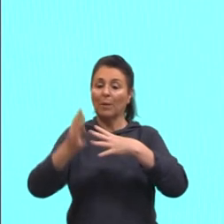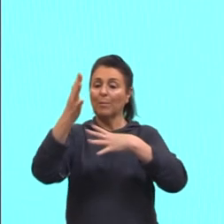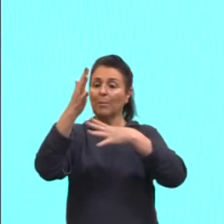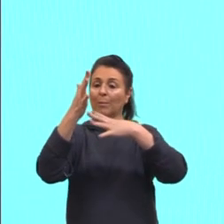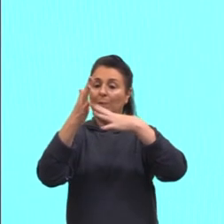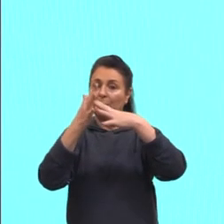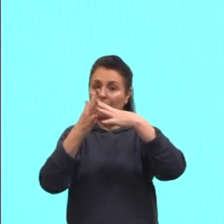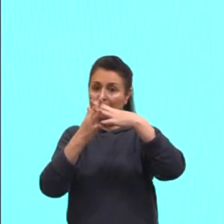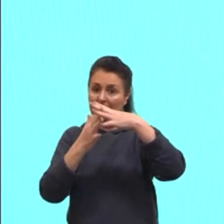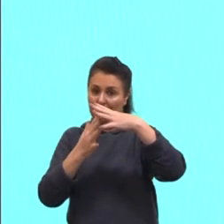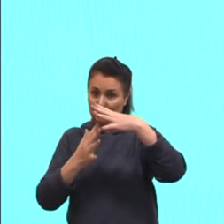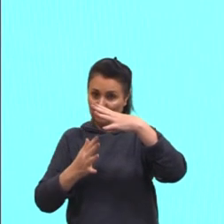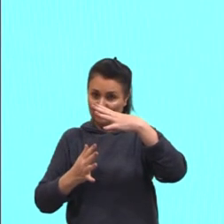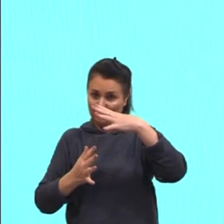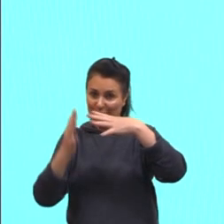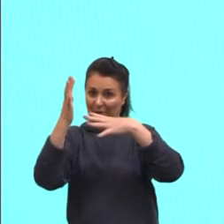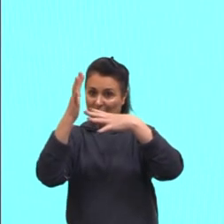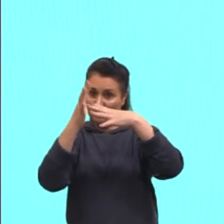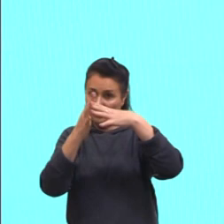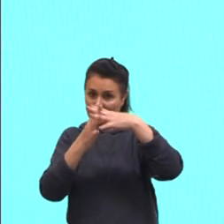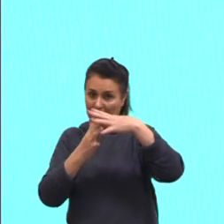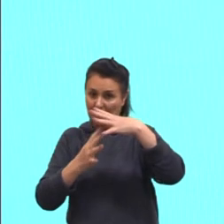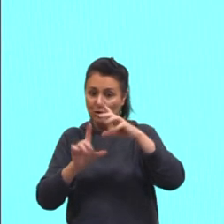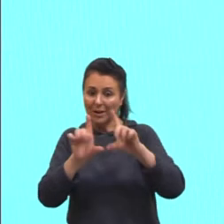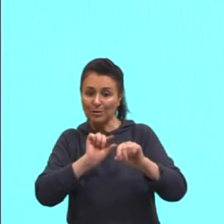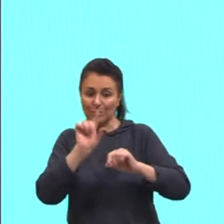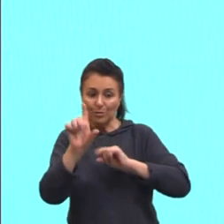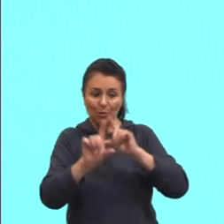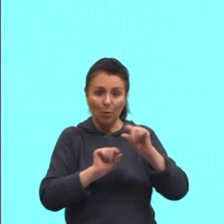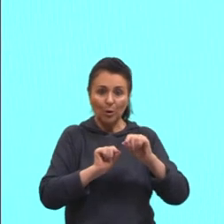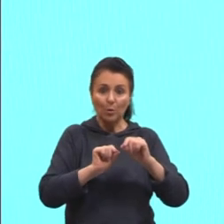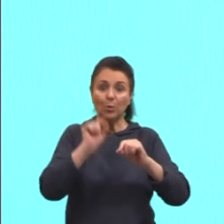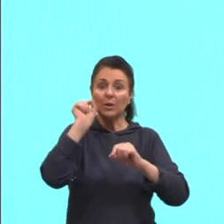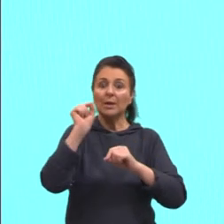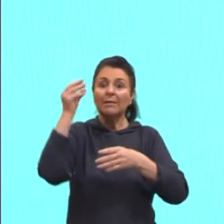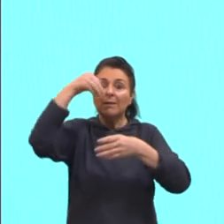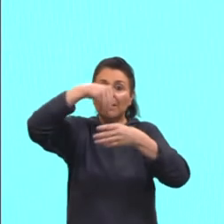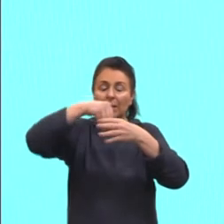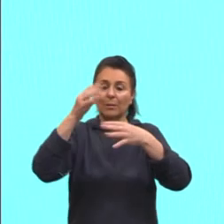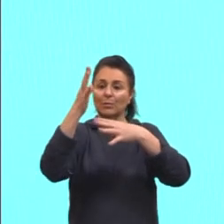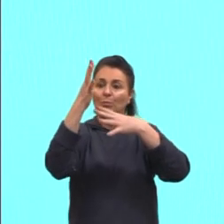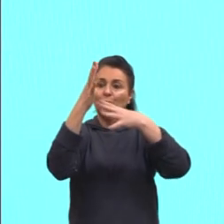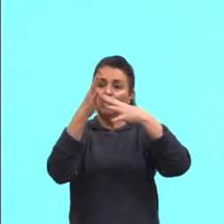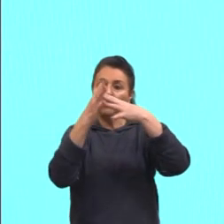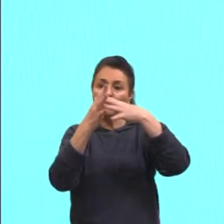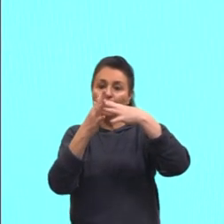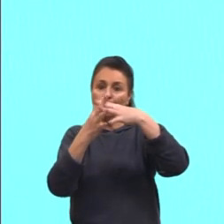Permeabilidade seletiva, ela vai selecionar o que entra e o que sai da célula.